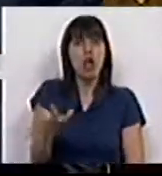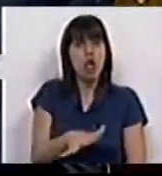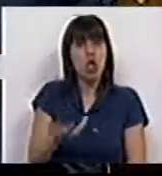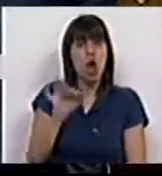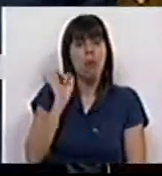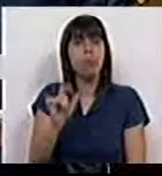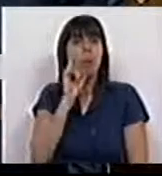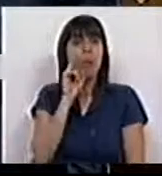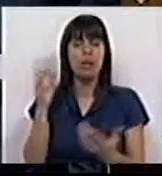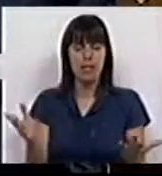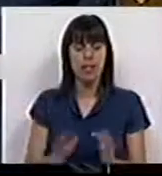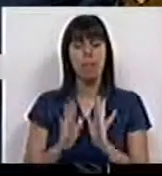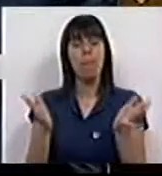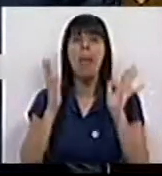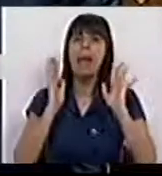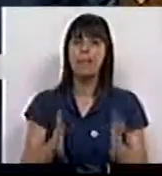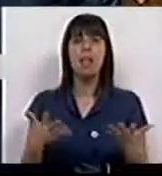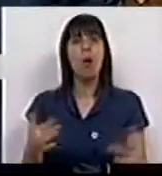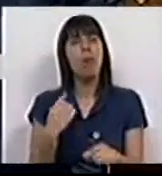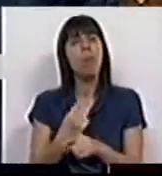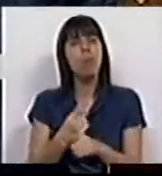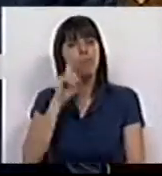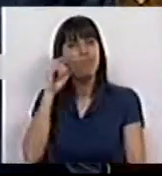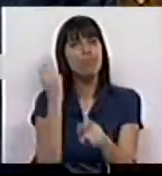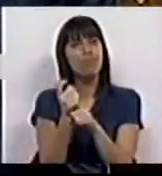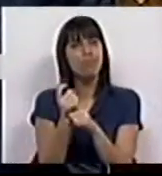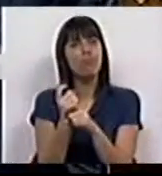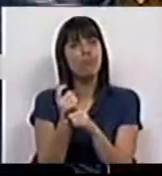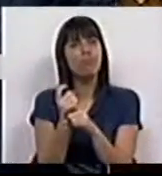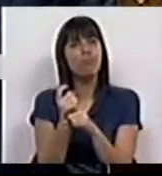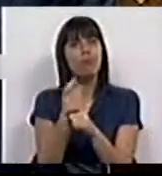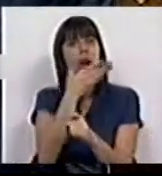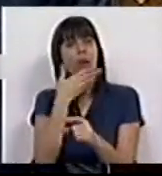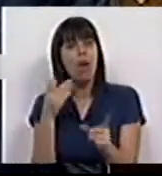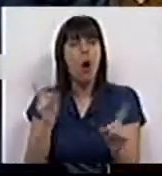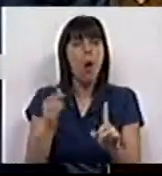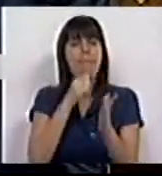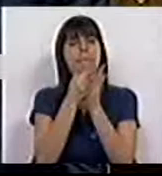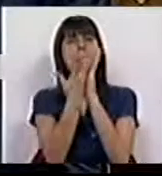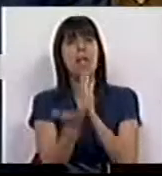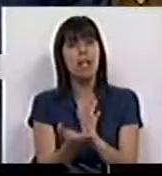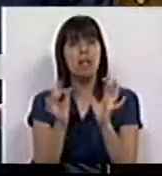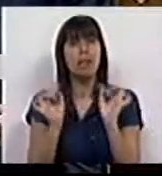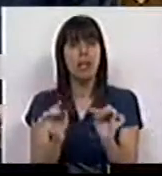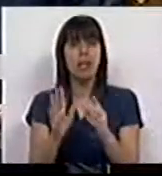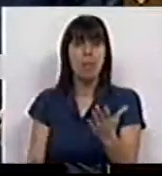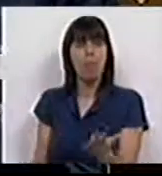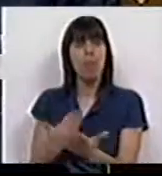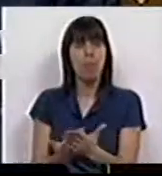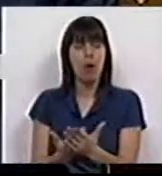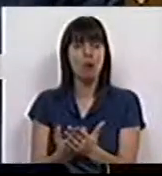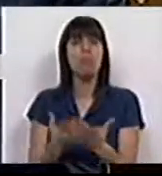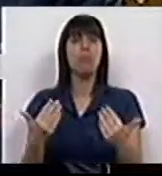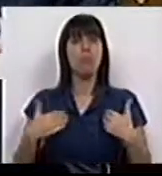de proteção. Portanto, conviria agora também verificar da viabilidade das medidas que estão aqui a ser propostas.